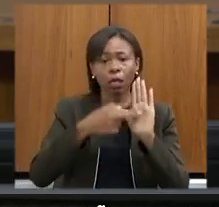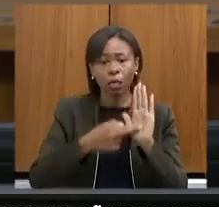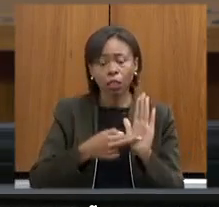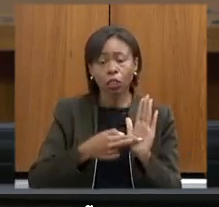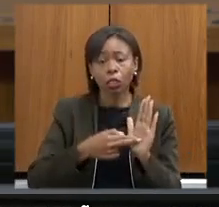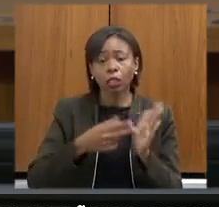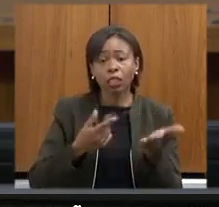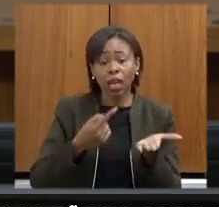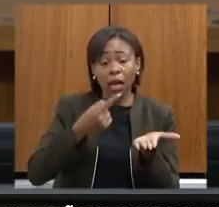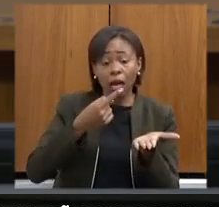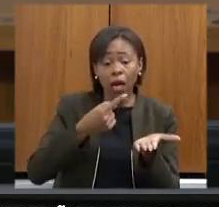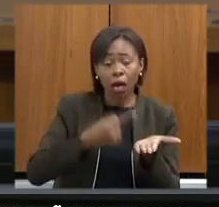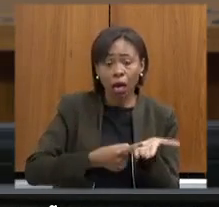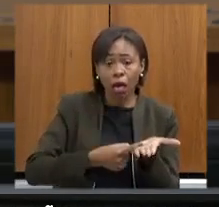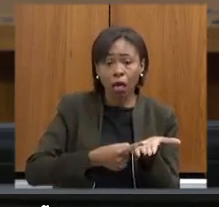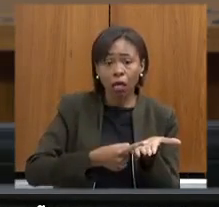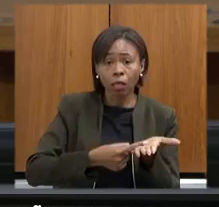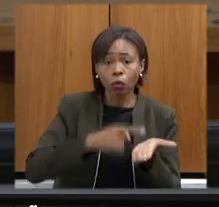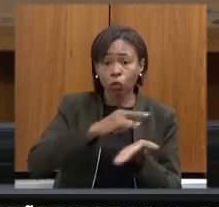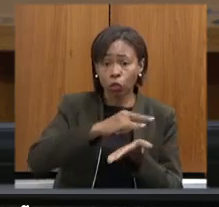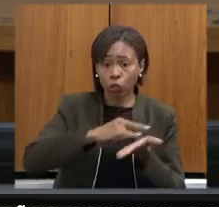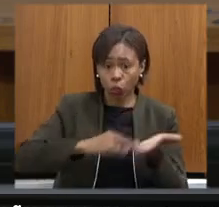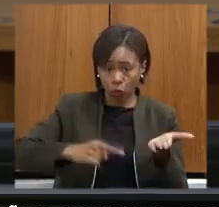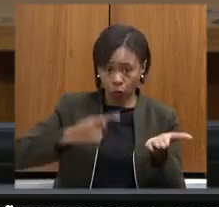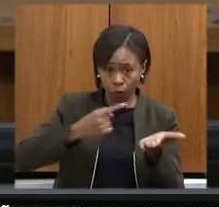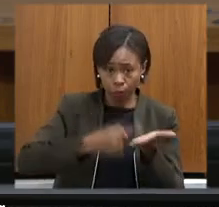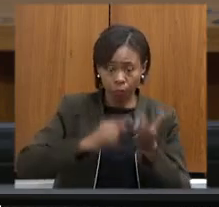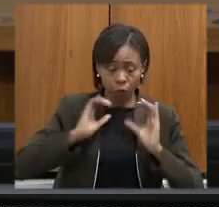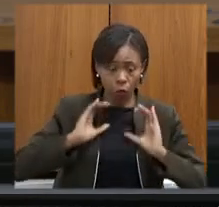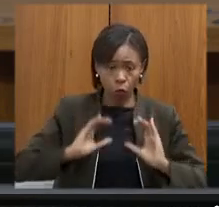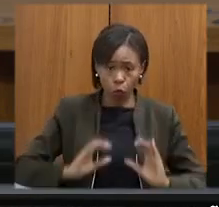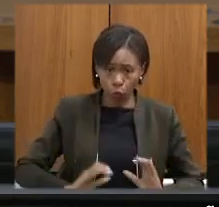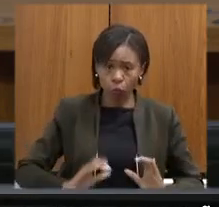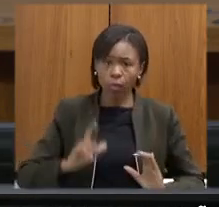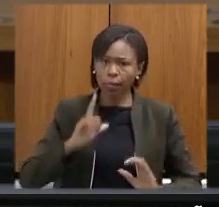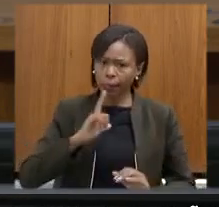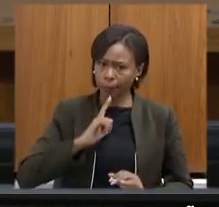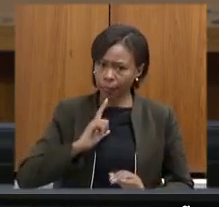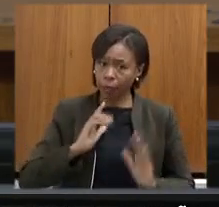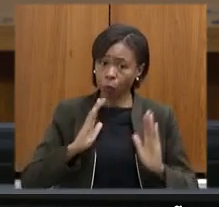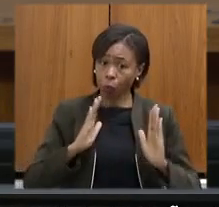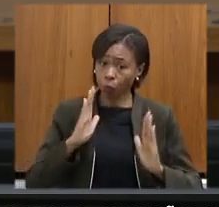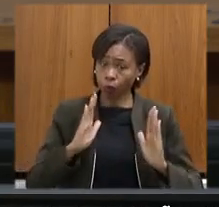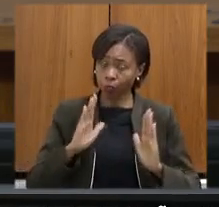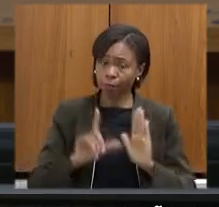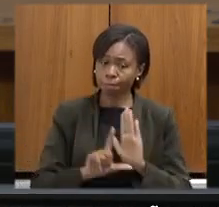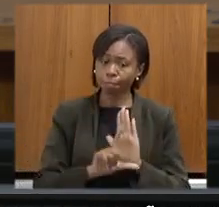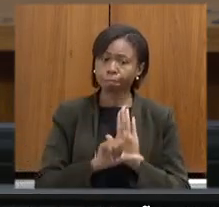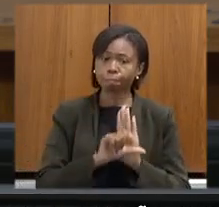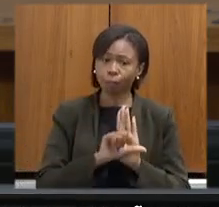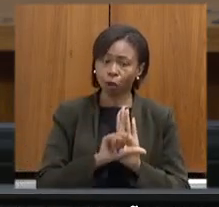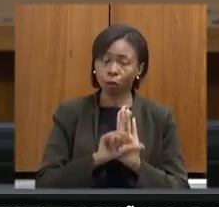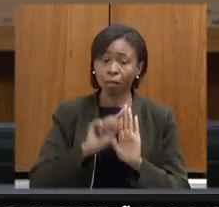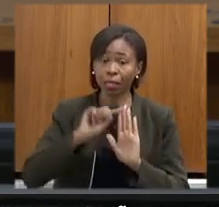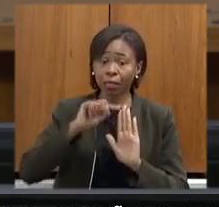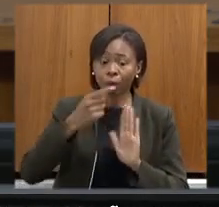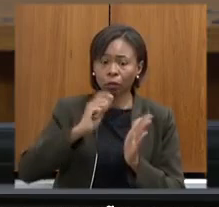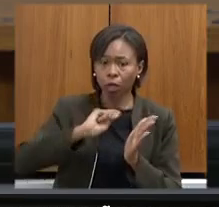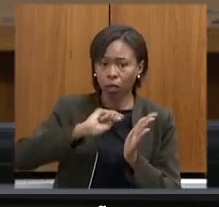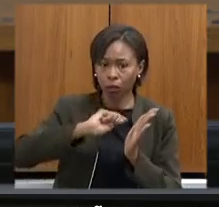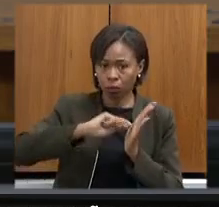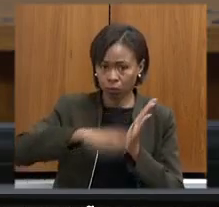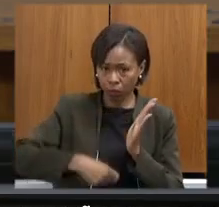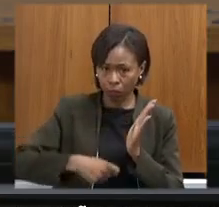conduta lembrando que no termo de ajustamento e conduta ele tem uma previsão legal para que ele possa ser assinado inclusive